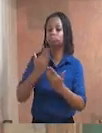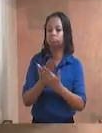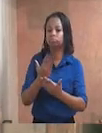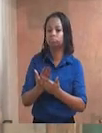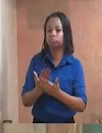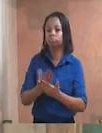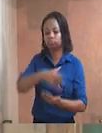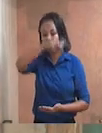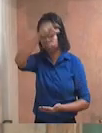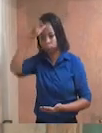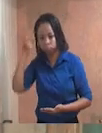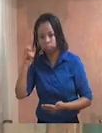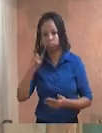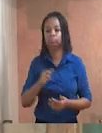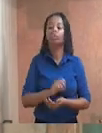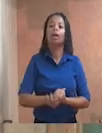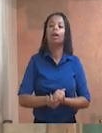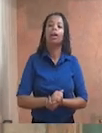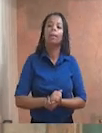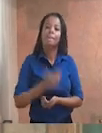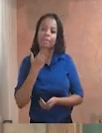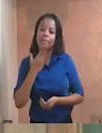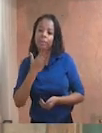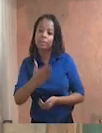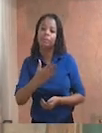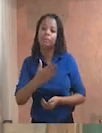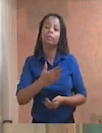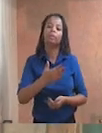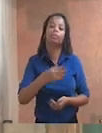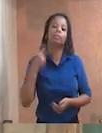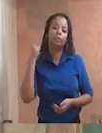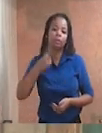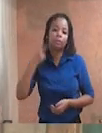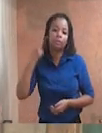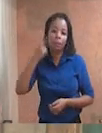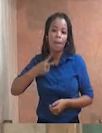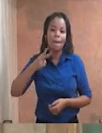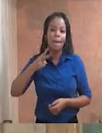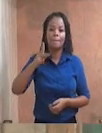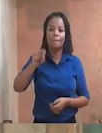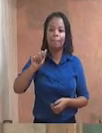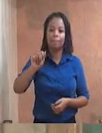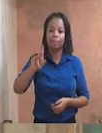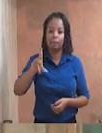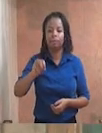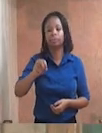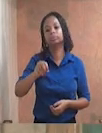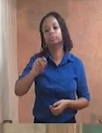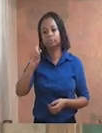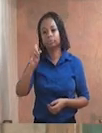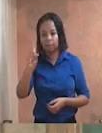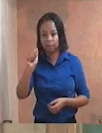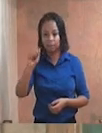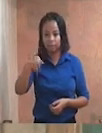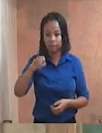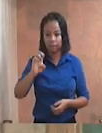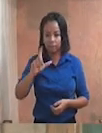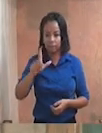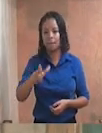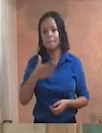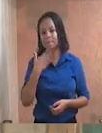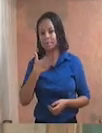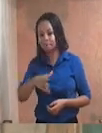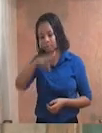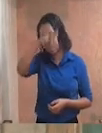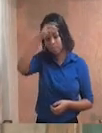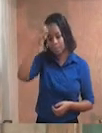Indicação número 03116. Do vereador Miriam, Paulo Daniel Trajano Venâncio da Silva, solicitando ao